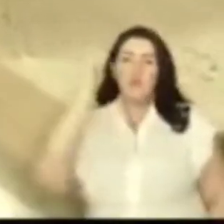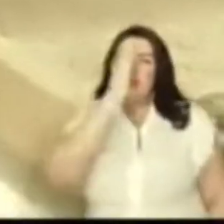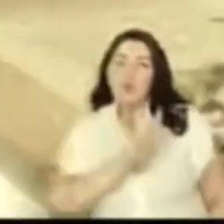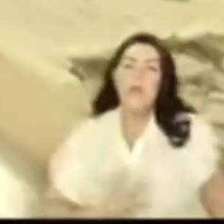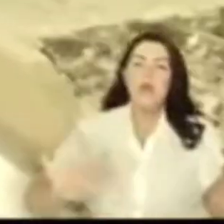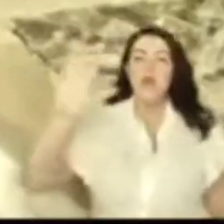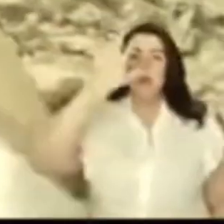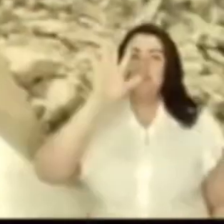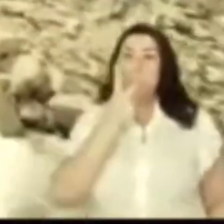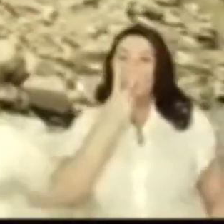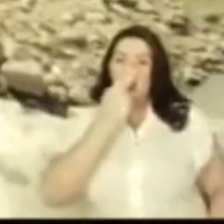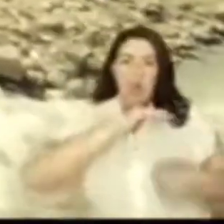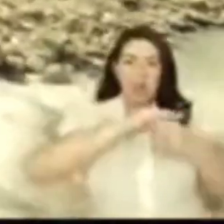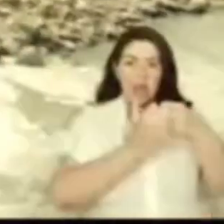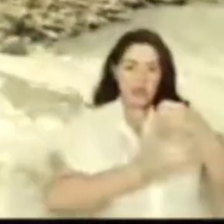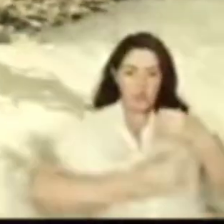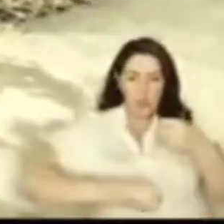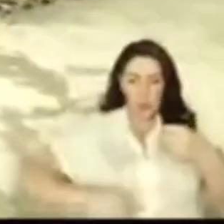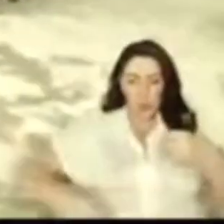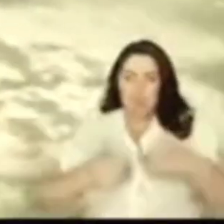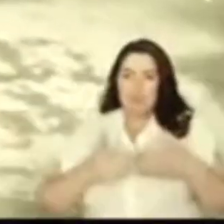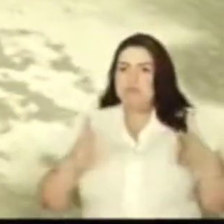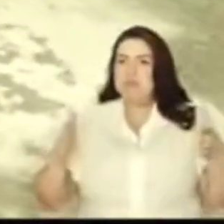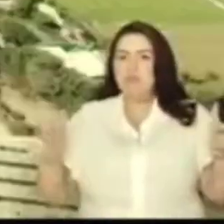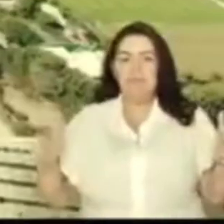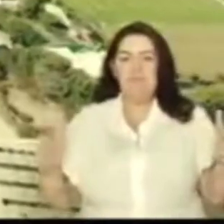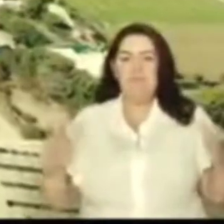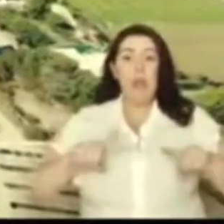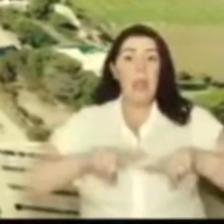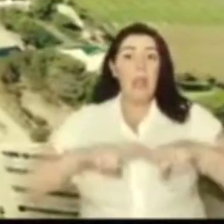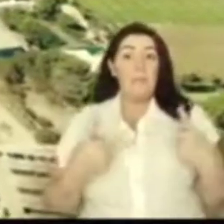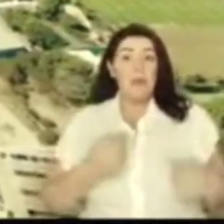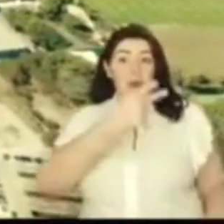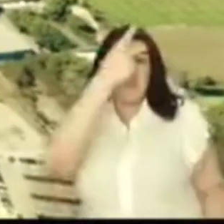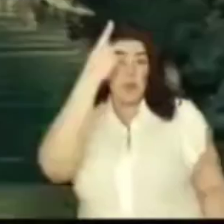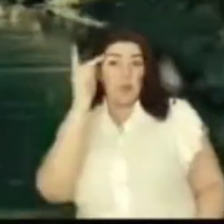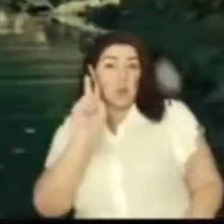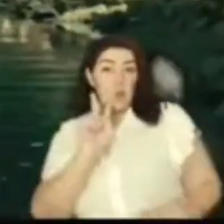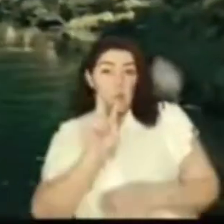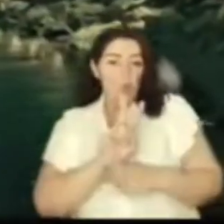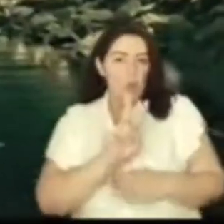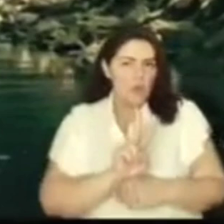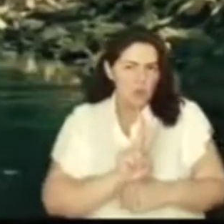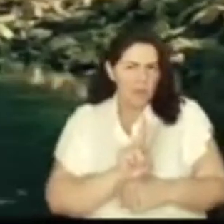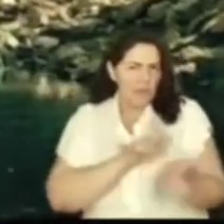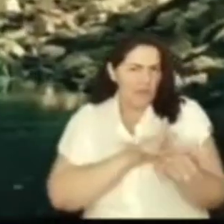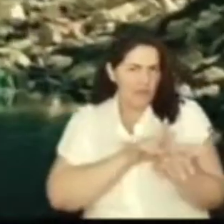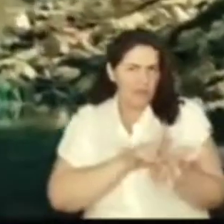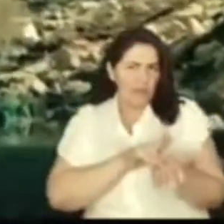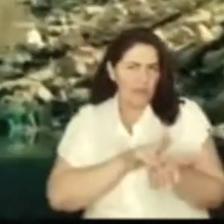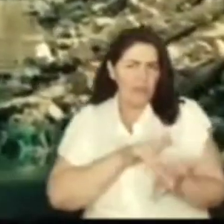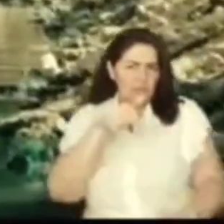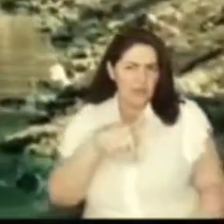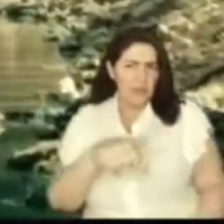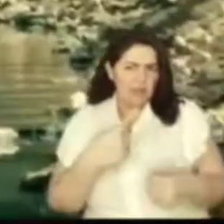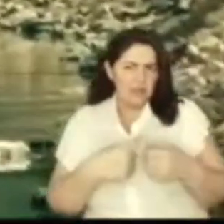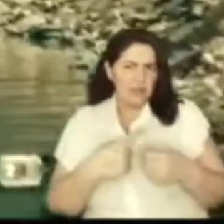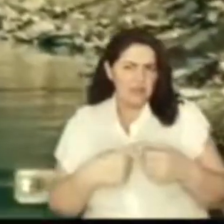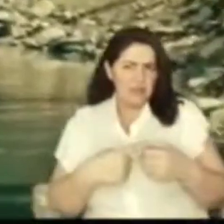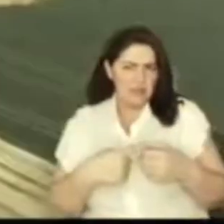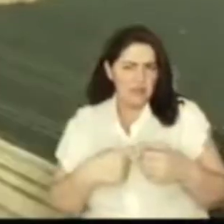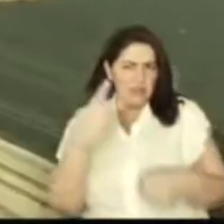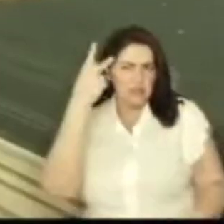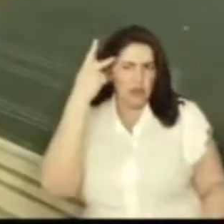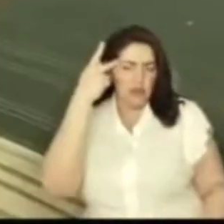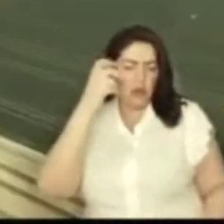Na verdade, sou o maior esgoto a céu aberto do mundo. Mas eu sou água tratada, perto do caráter de algumas pessoas que tomam conta dessa